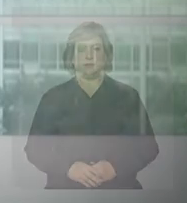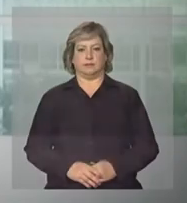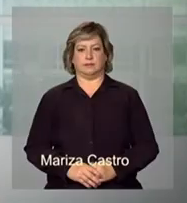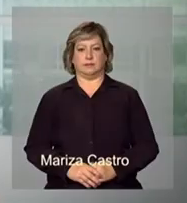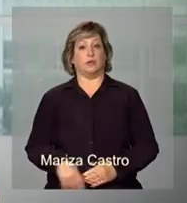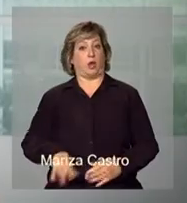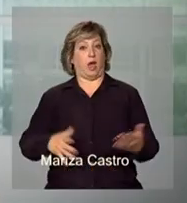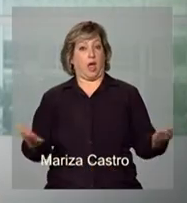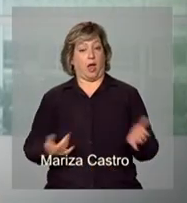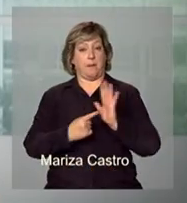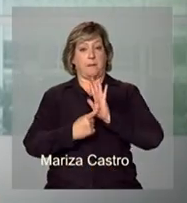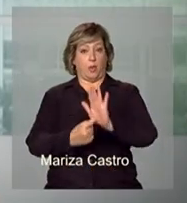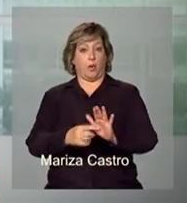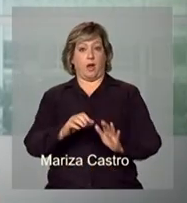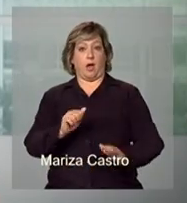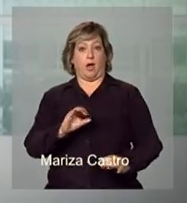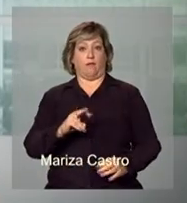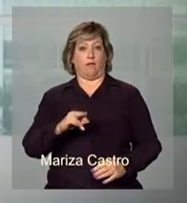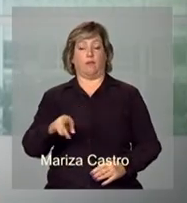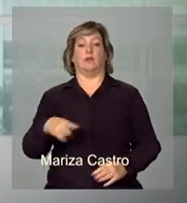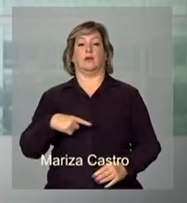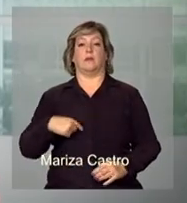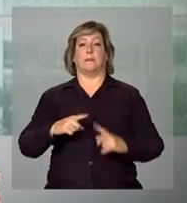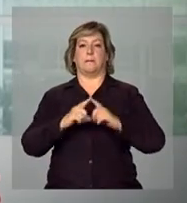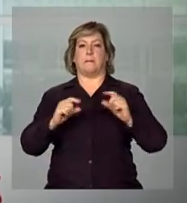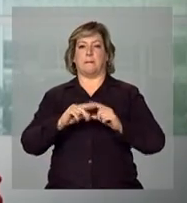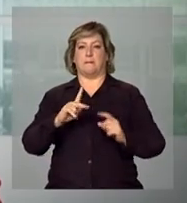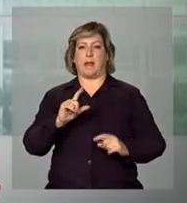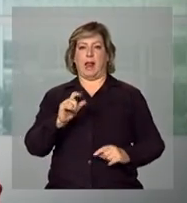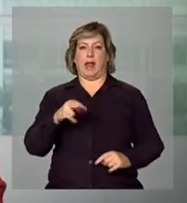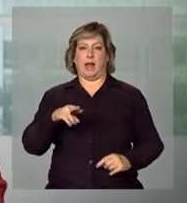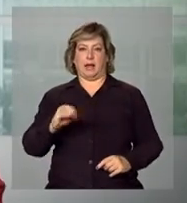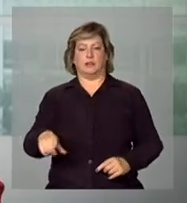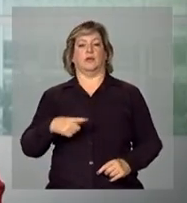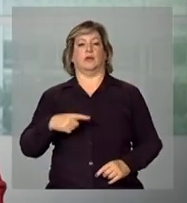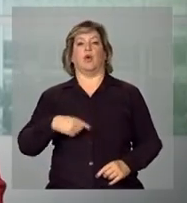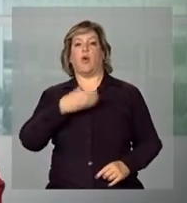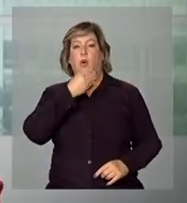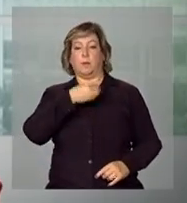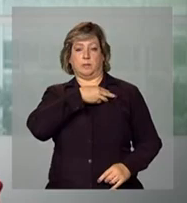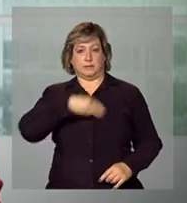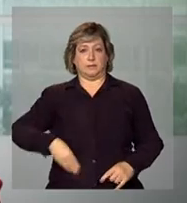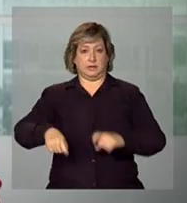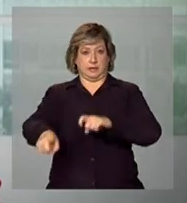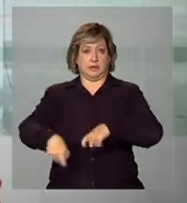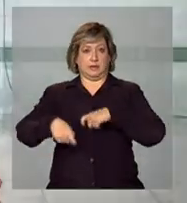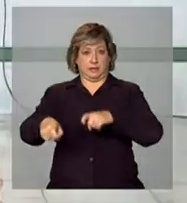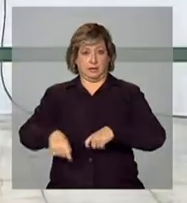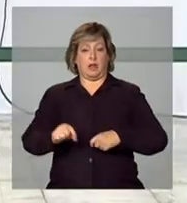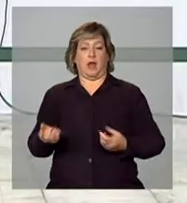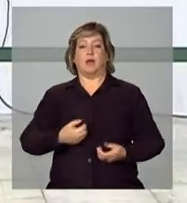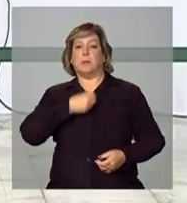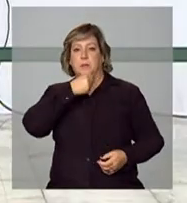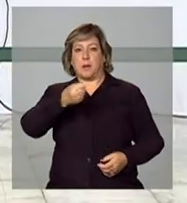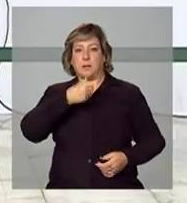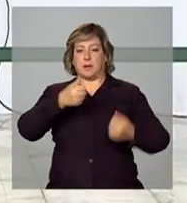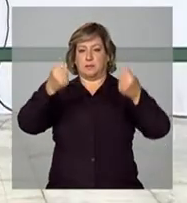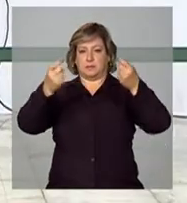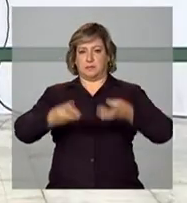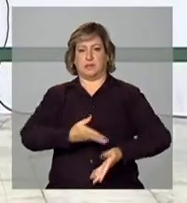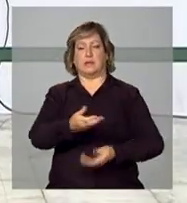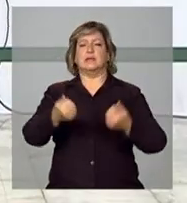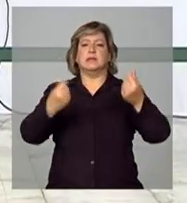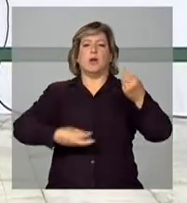Interrompemos a programação para voltar ao vivo ao Palácio do Planalto, onde o Ministro da Agricultura, Antônio Andrade, concede entrevista coletiva para